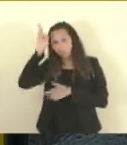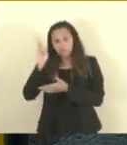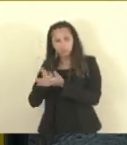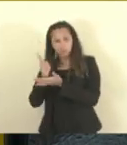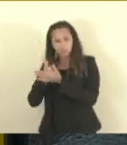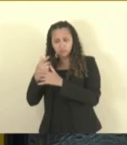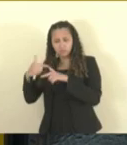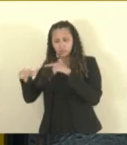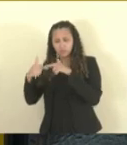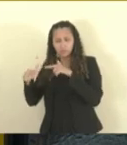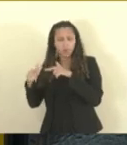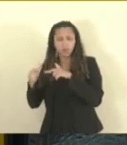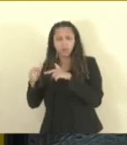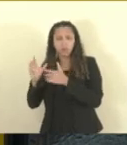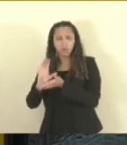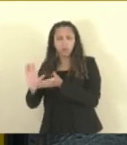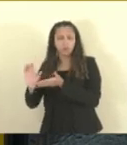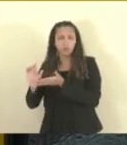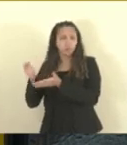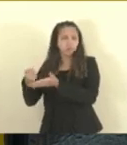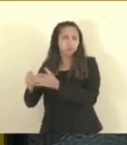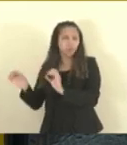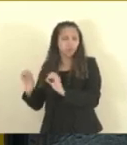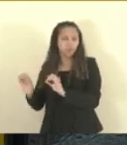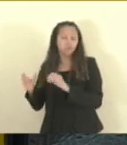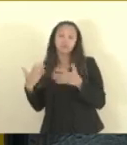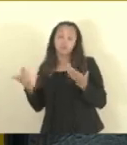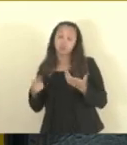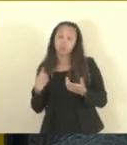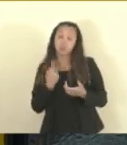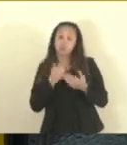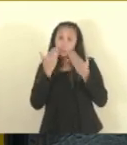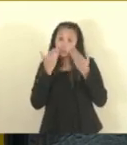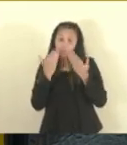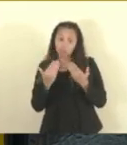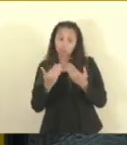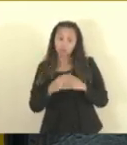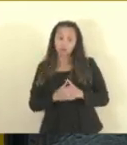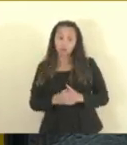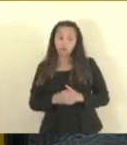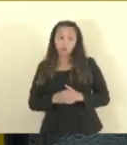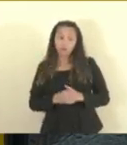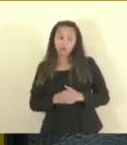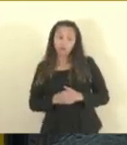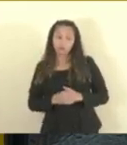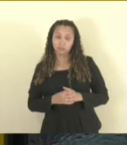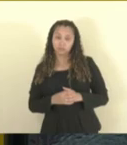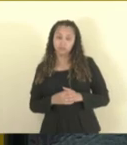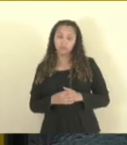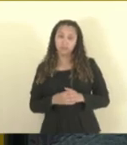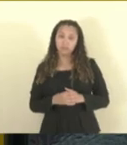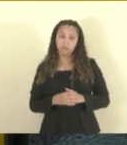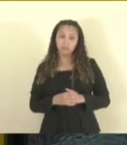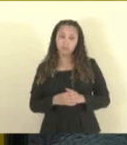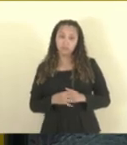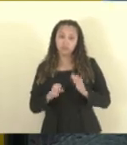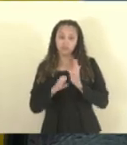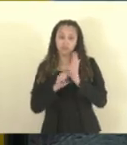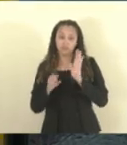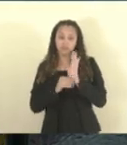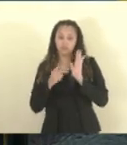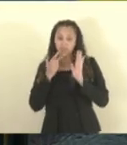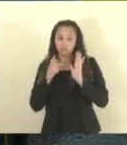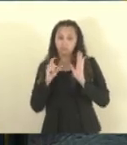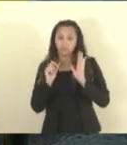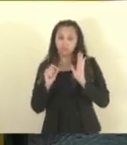e não ganhassem para isso igual os servidores civis. Portanto, nós apresentamos uma emenda falando o seguinte, os servidores públicos estaduais